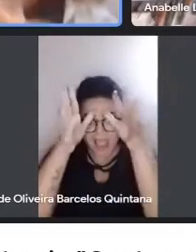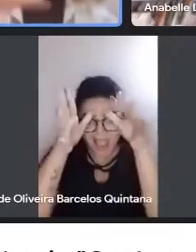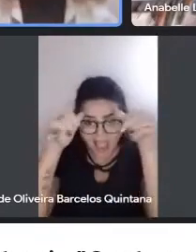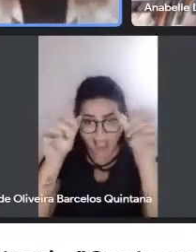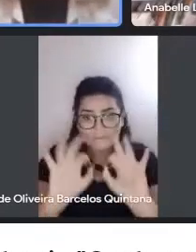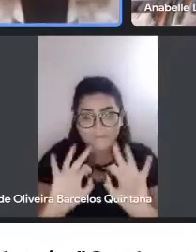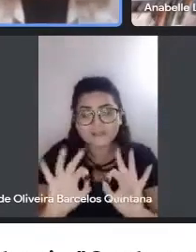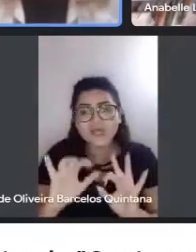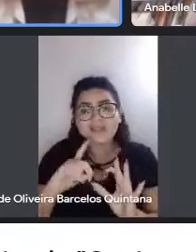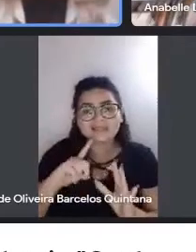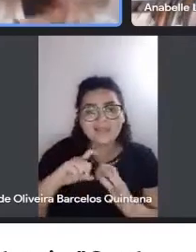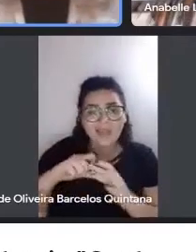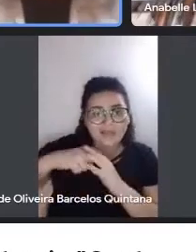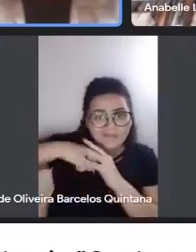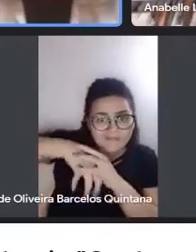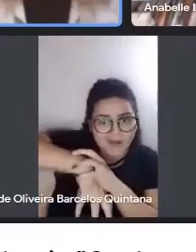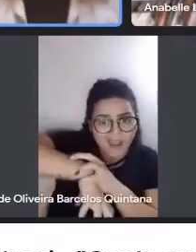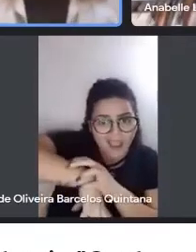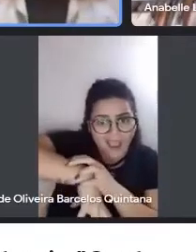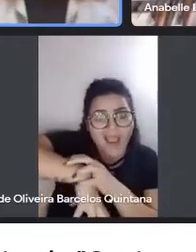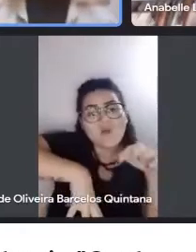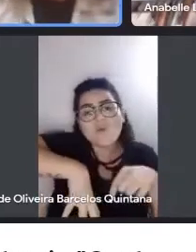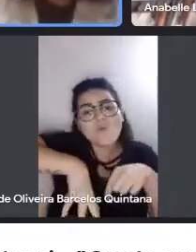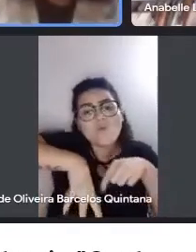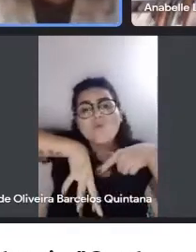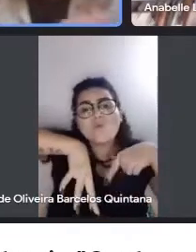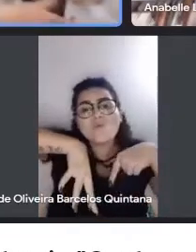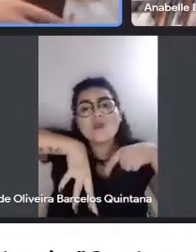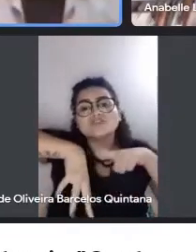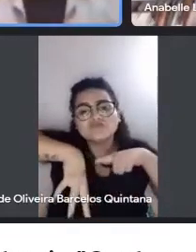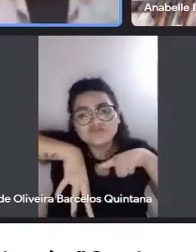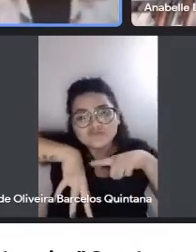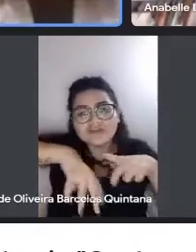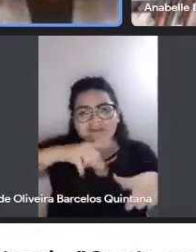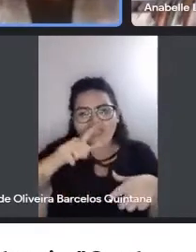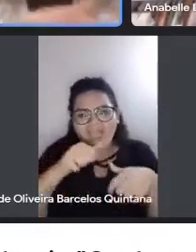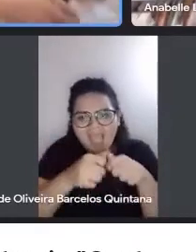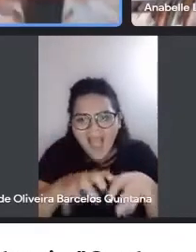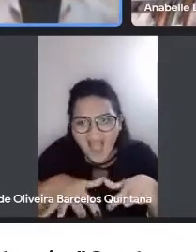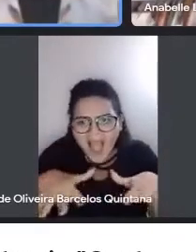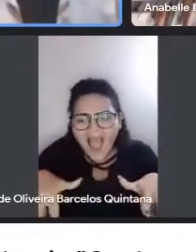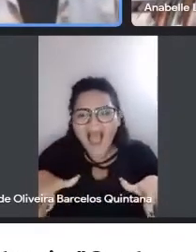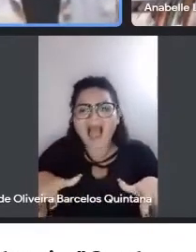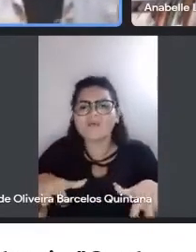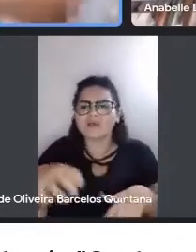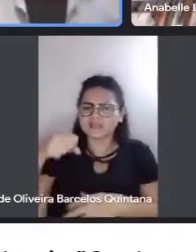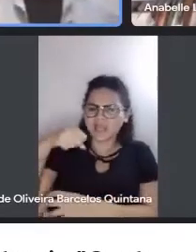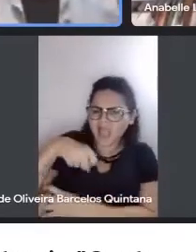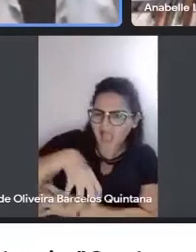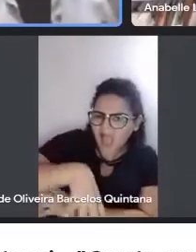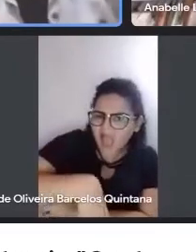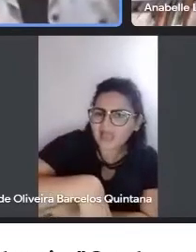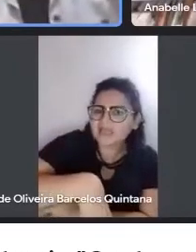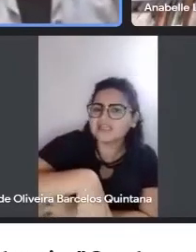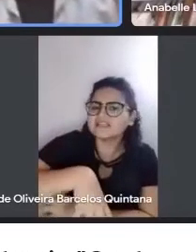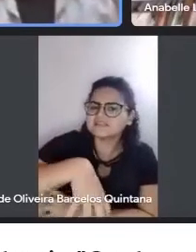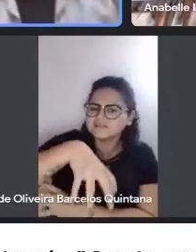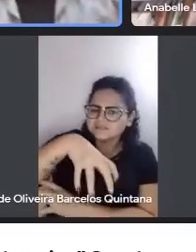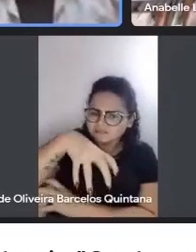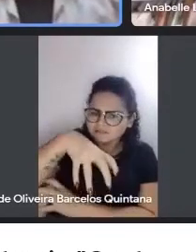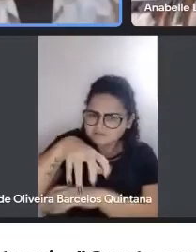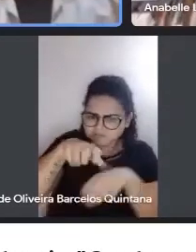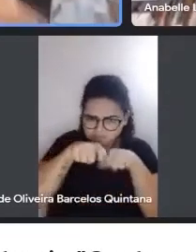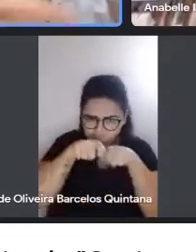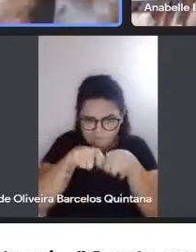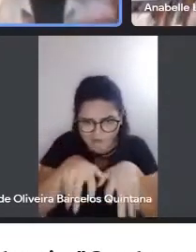subterrâneo, assim, tem o aquífero Guarani, tem águas, tem raízes, tem, assim, não é só o que está na